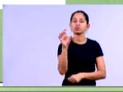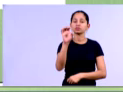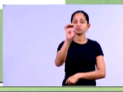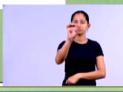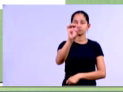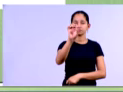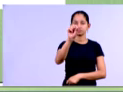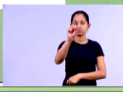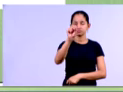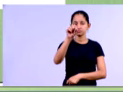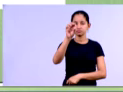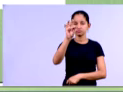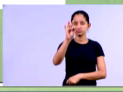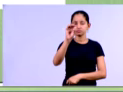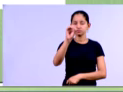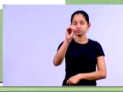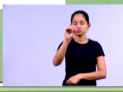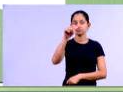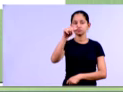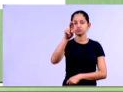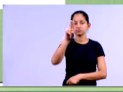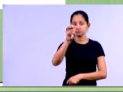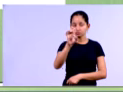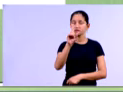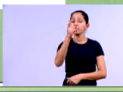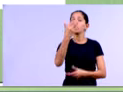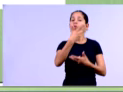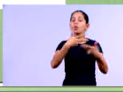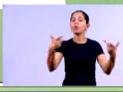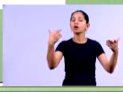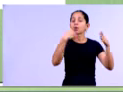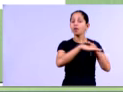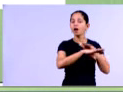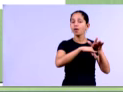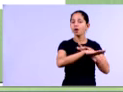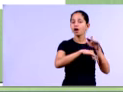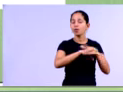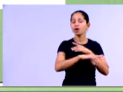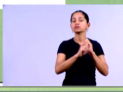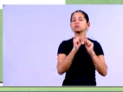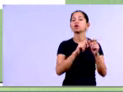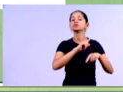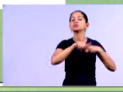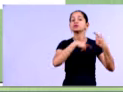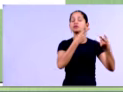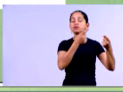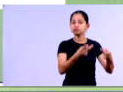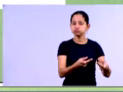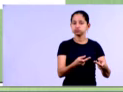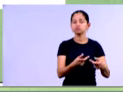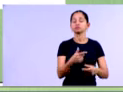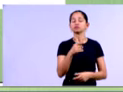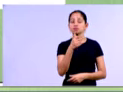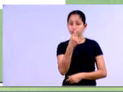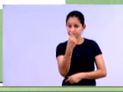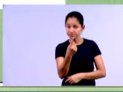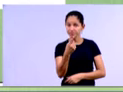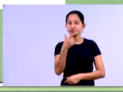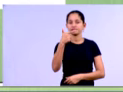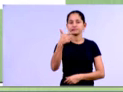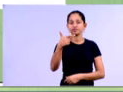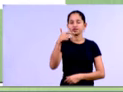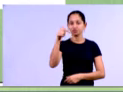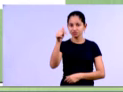né, se você pegar estoques aqui e dividir pelo total do ativo, você vai ter, né, um percentual de 27,56% de análise